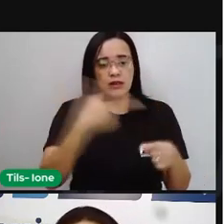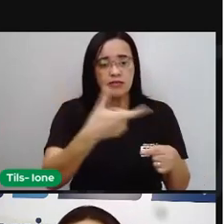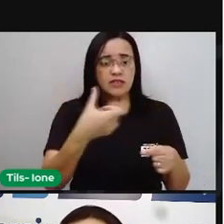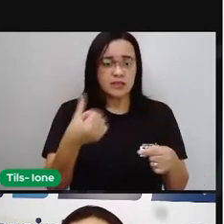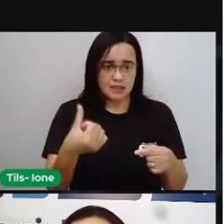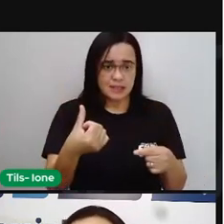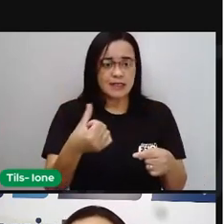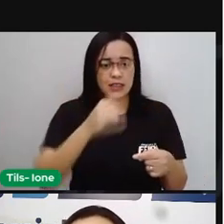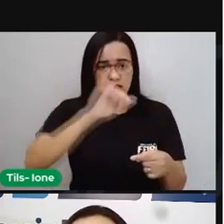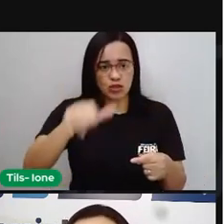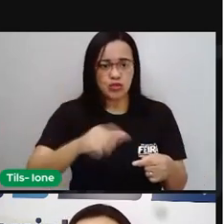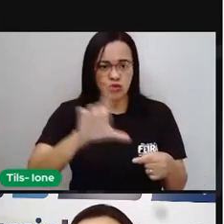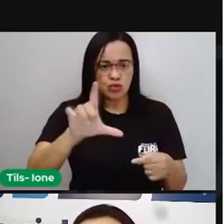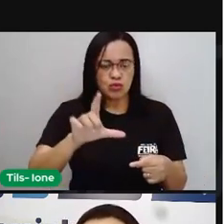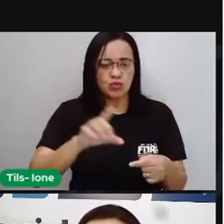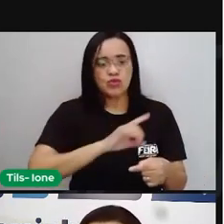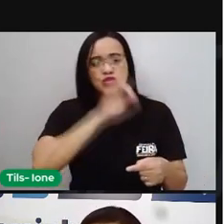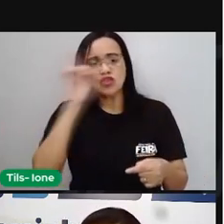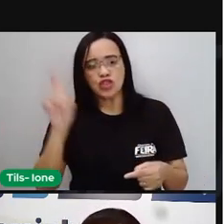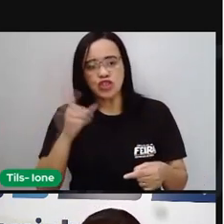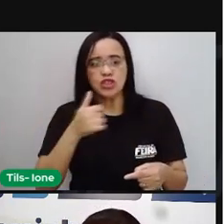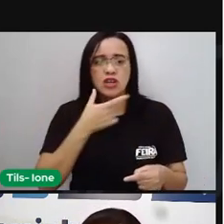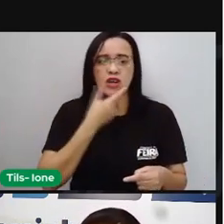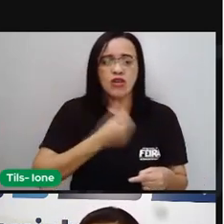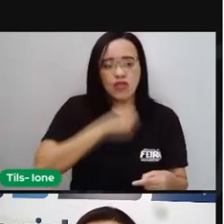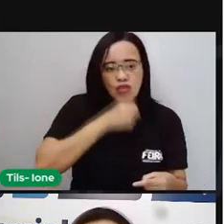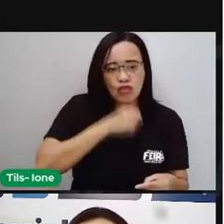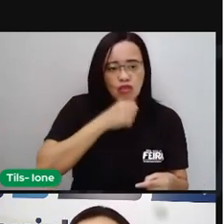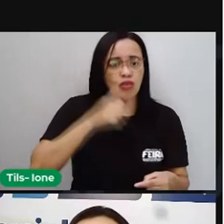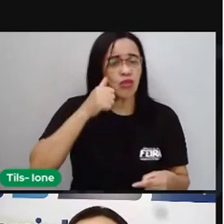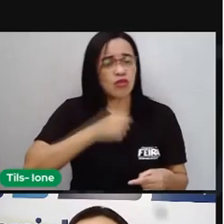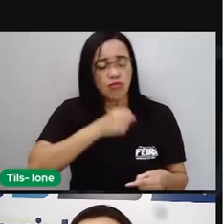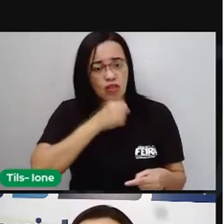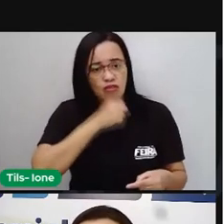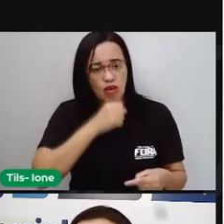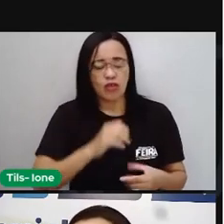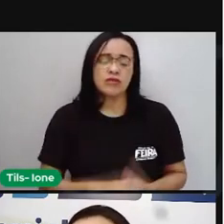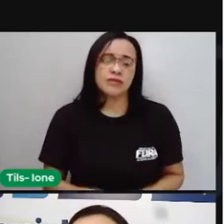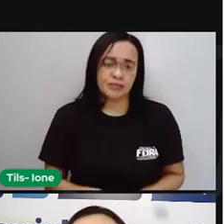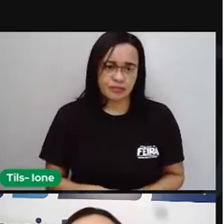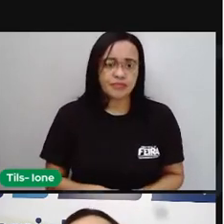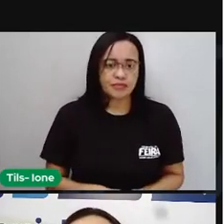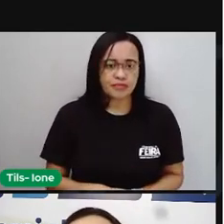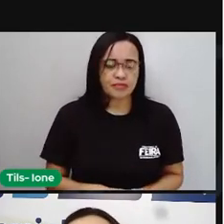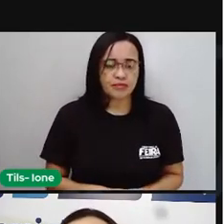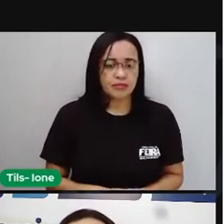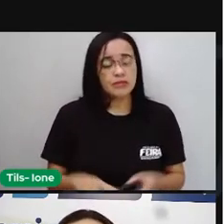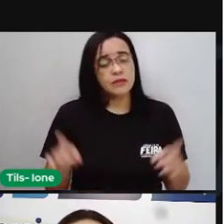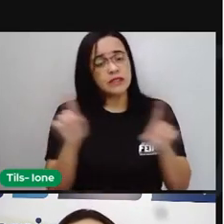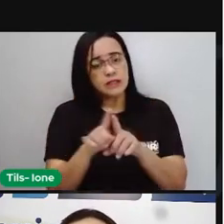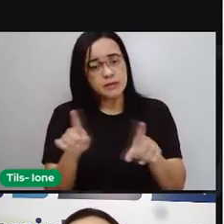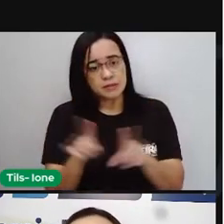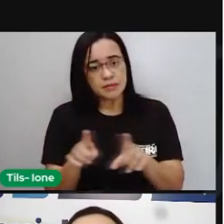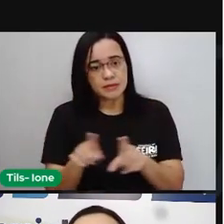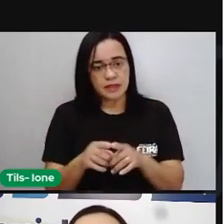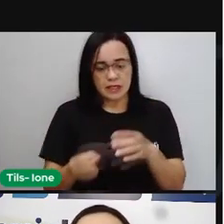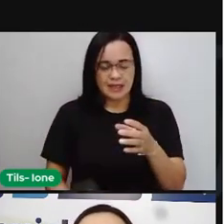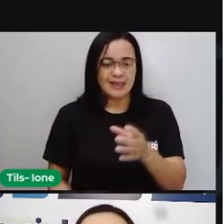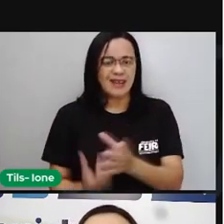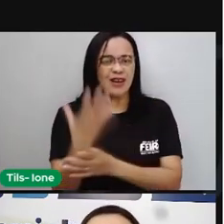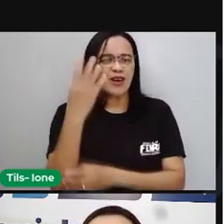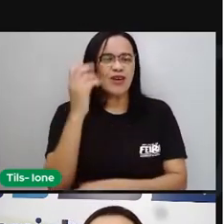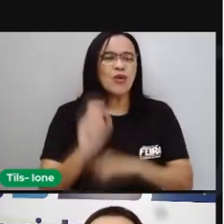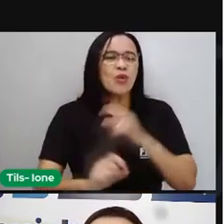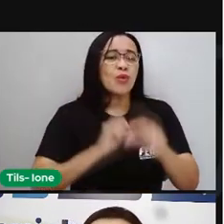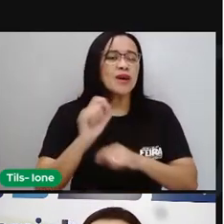Santana, não é? O próprio nome Feira de Santana, a gente já viu aí quando a gente estudou sobre a origem, né? Do nome da